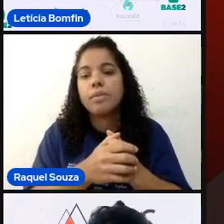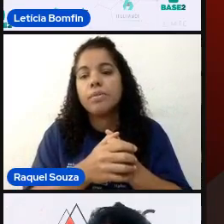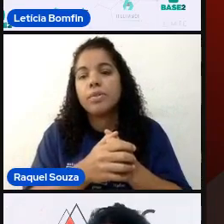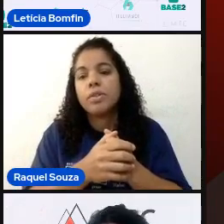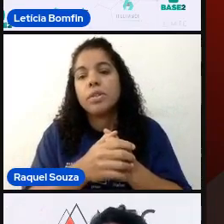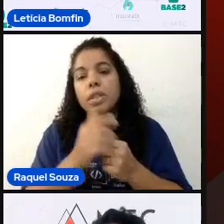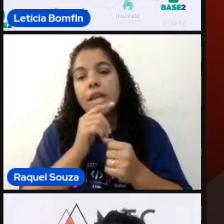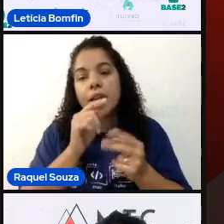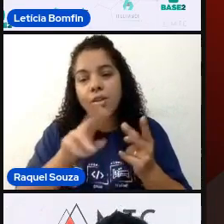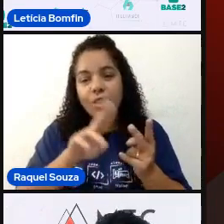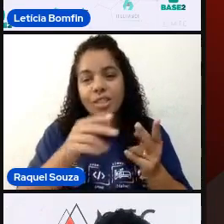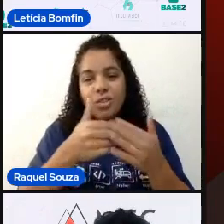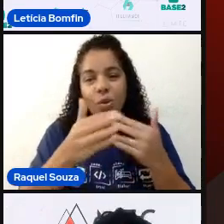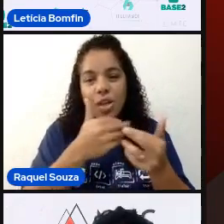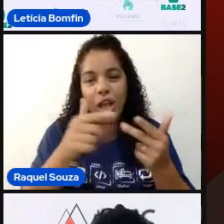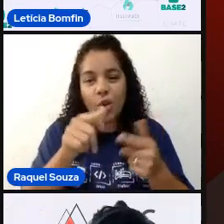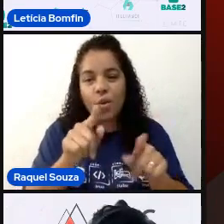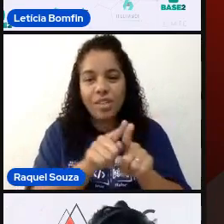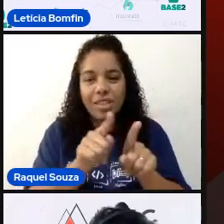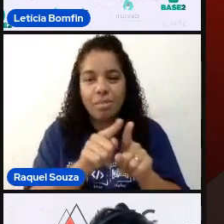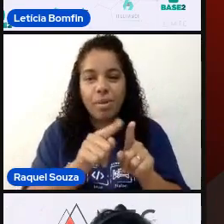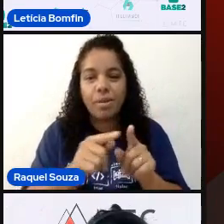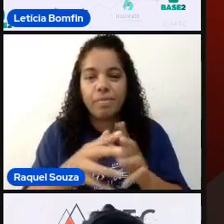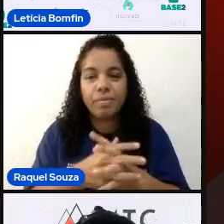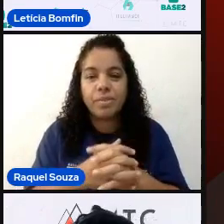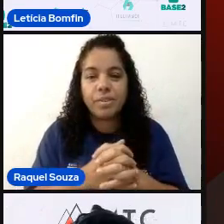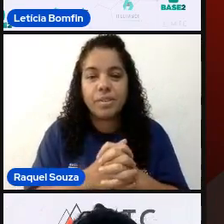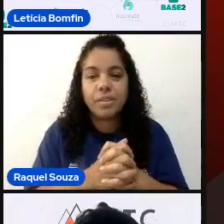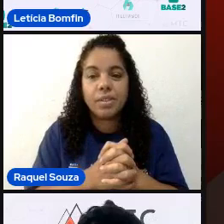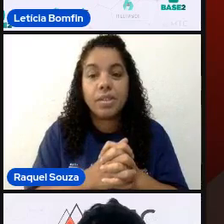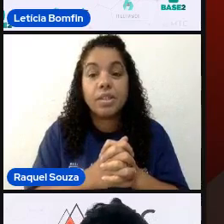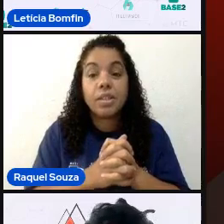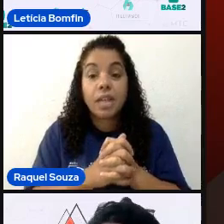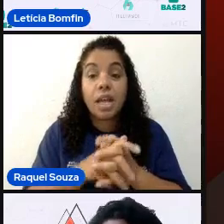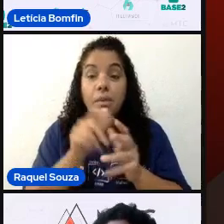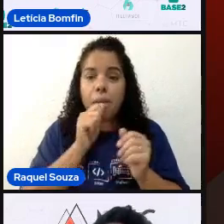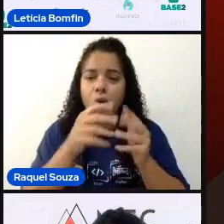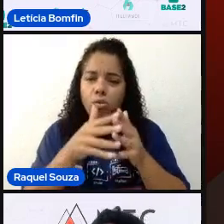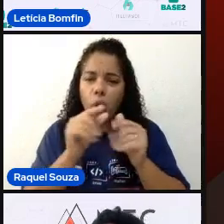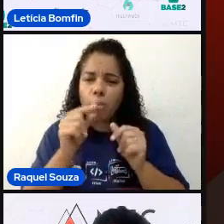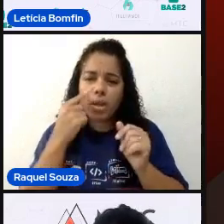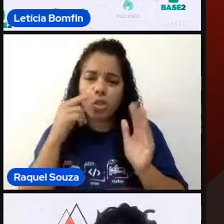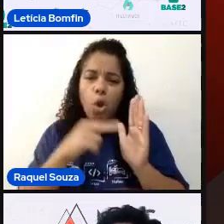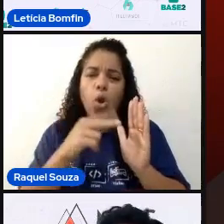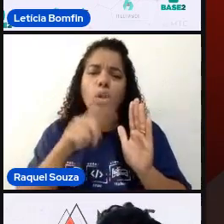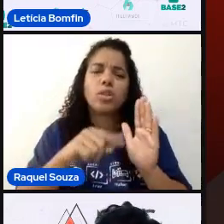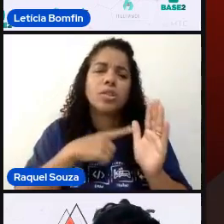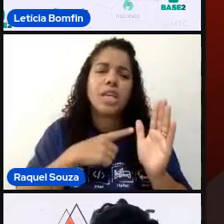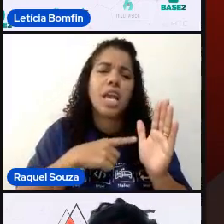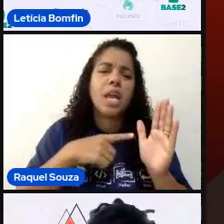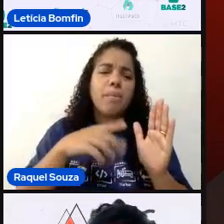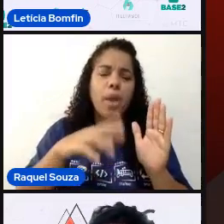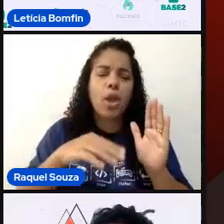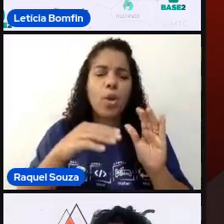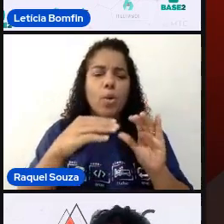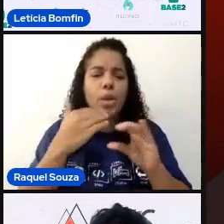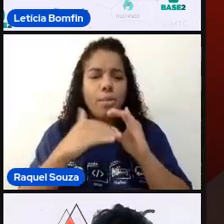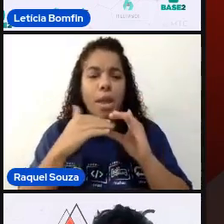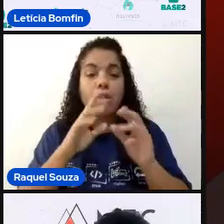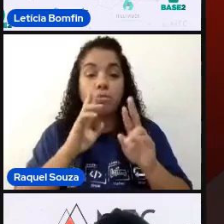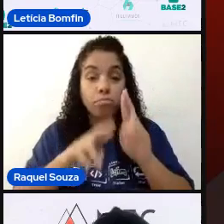vocês qualquer coisa. Pode ser por e-mail também. E é um pouco mais complexo, mas eu olho o meu e-mail. Então, eu vou responder vocês. Podem ficar tranquilos.